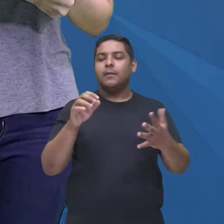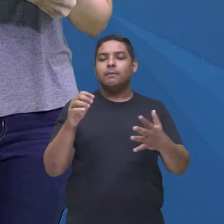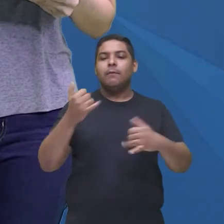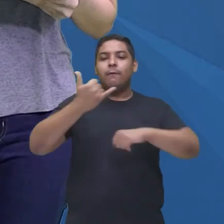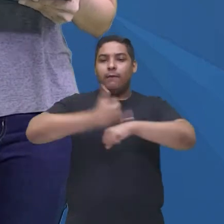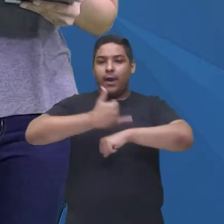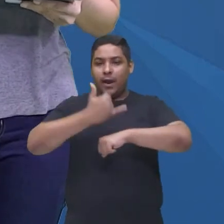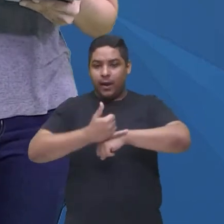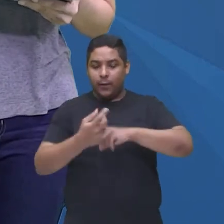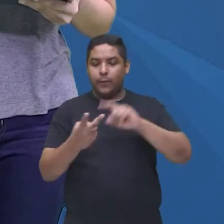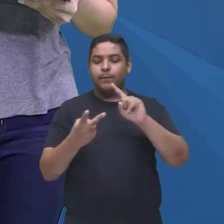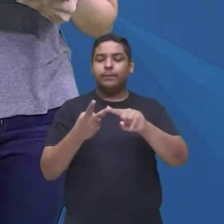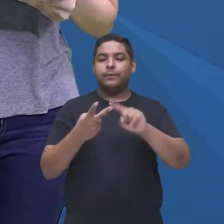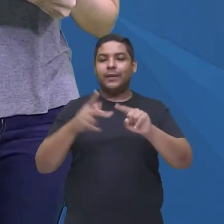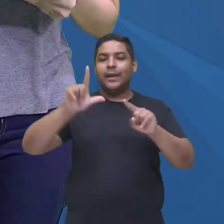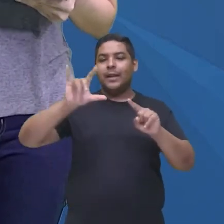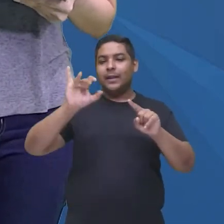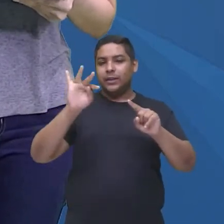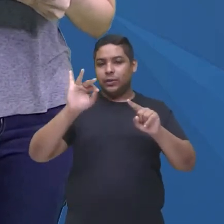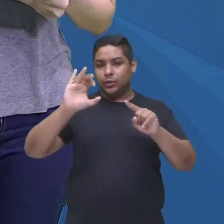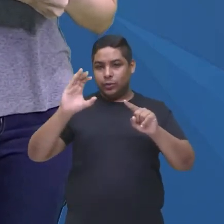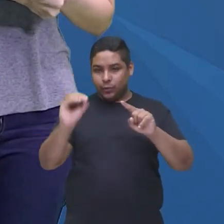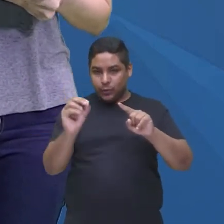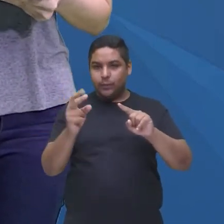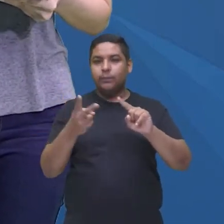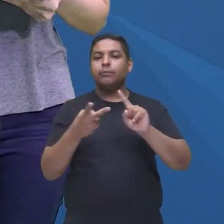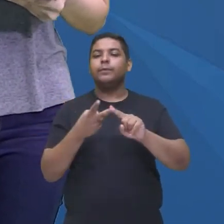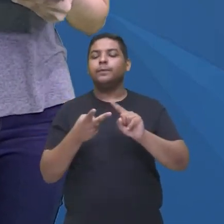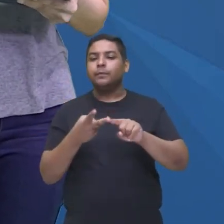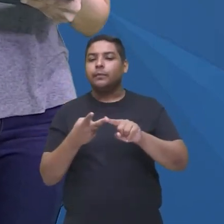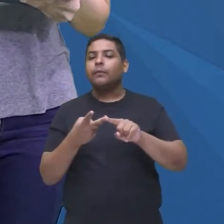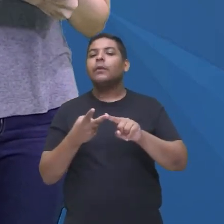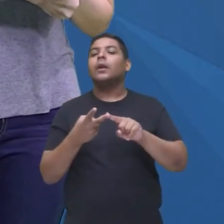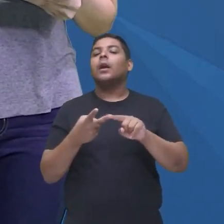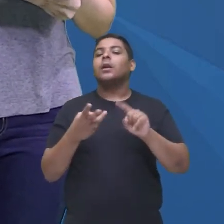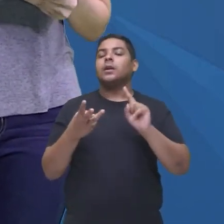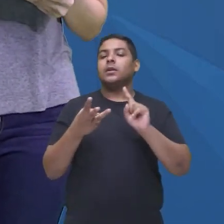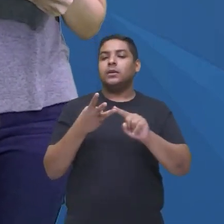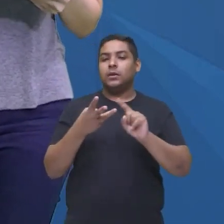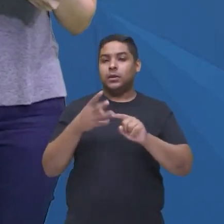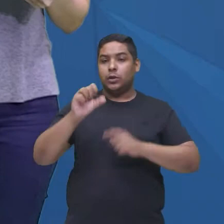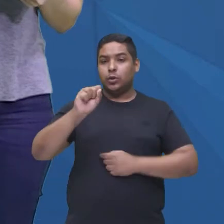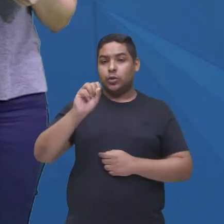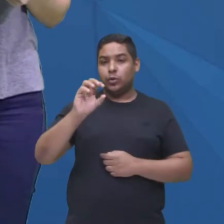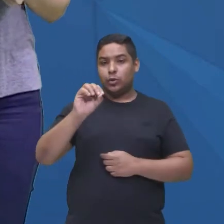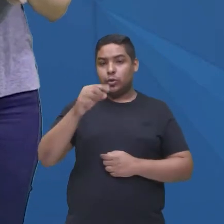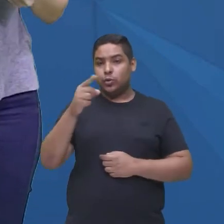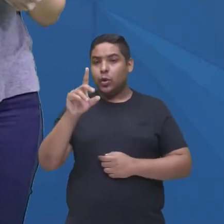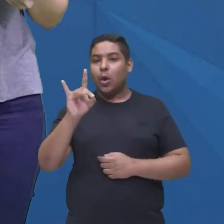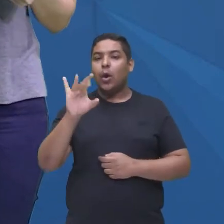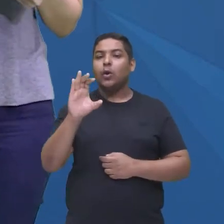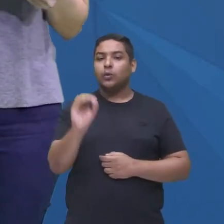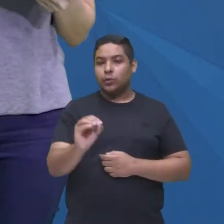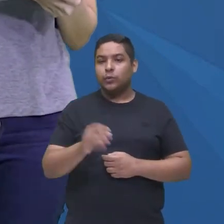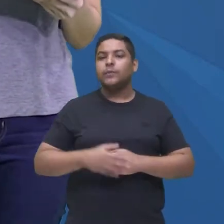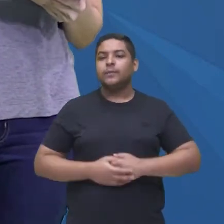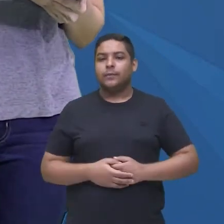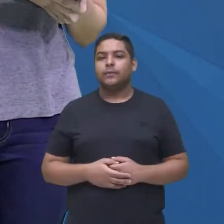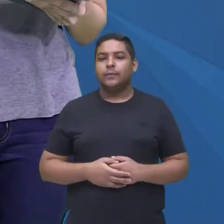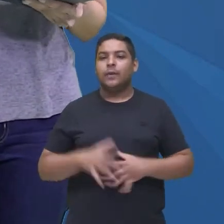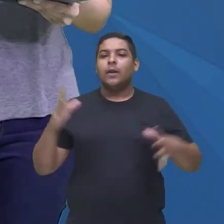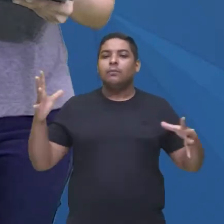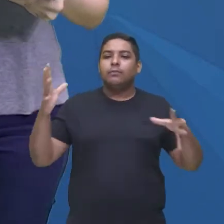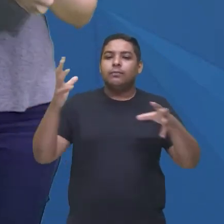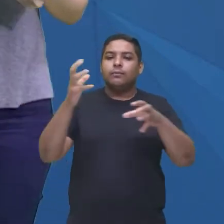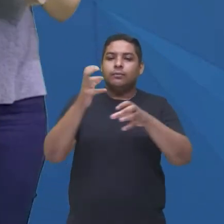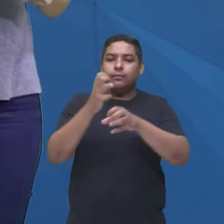de lítio, e o na, né, com o na, com o sódio. E aí, né, tem essa teoria aí que esses elementos químicos são encontrados